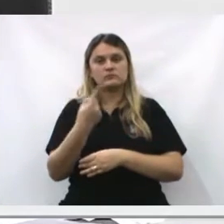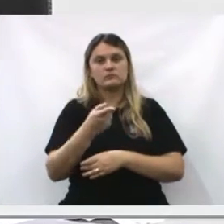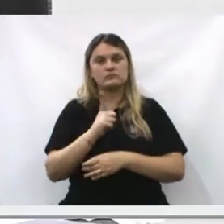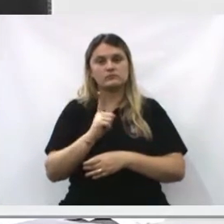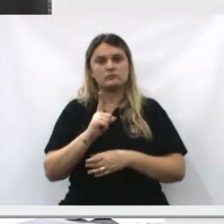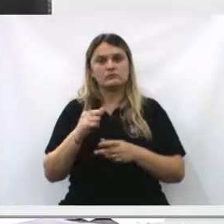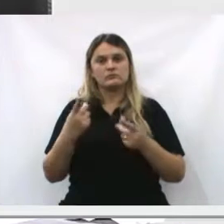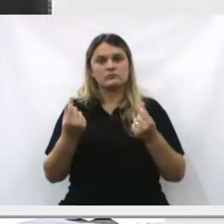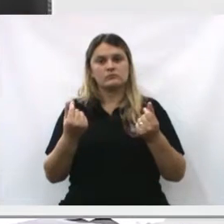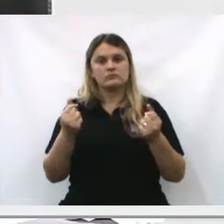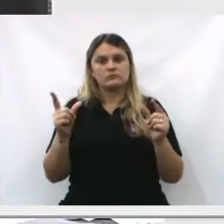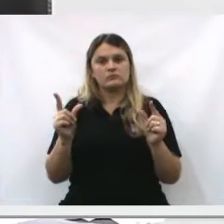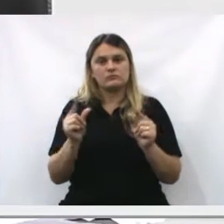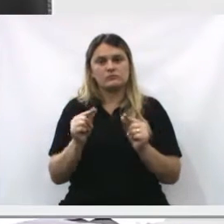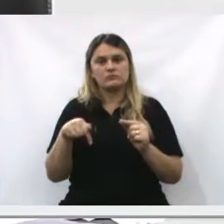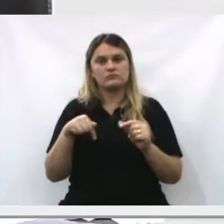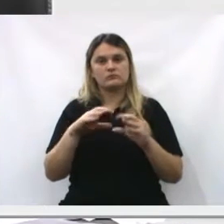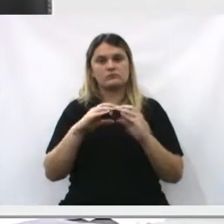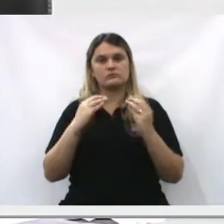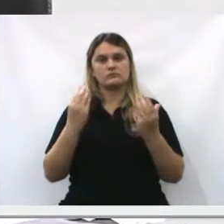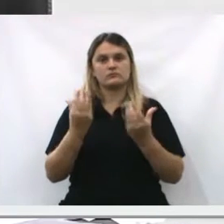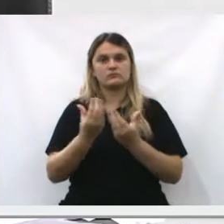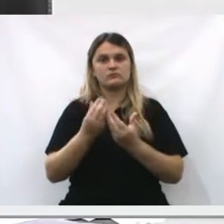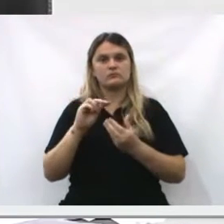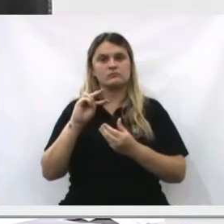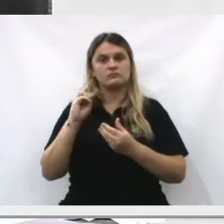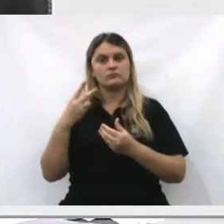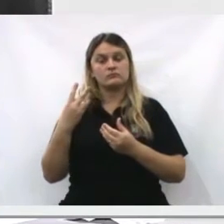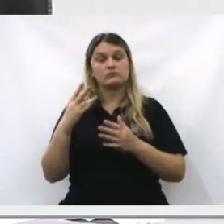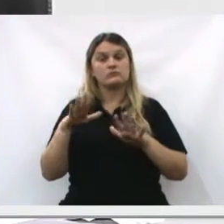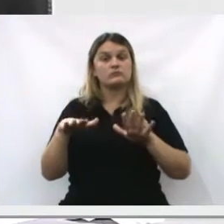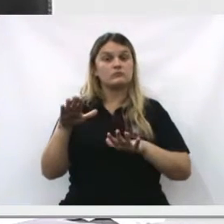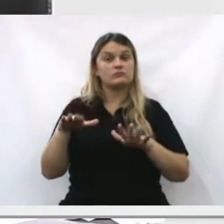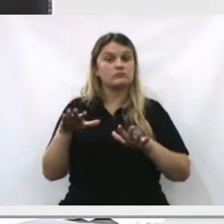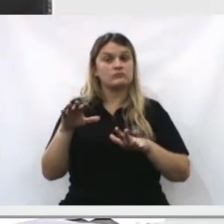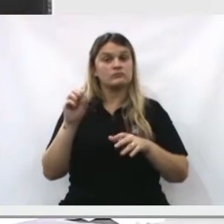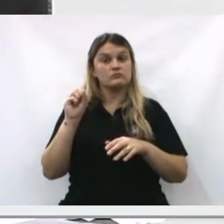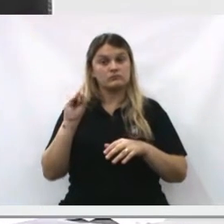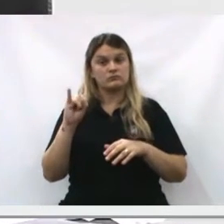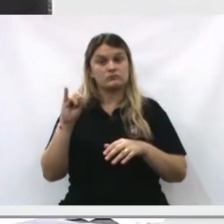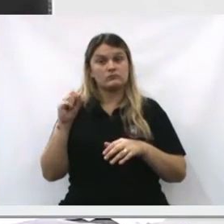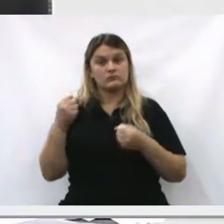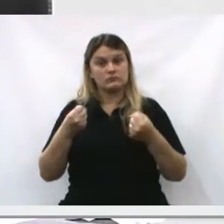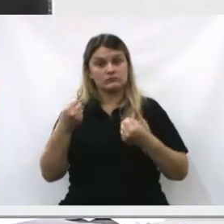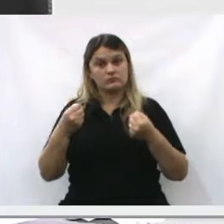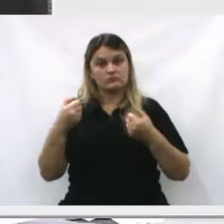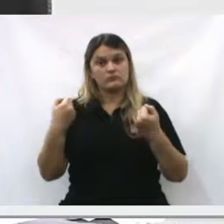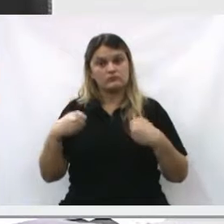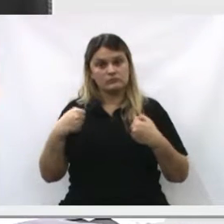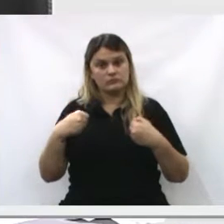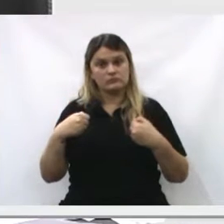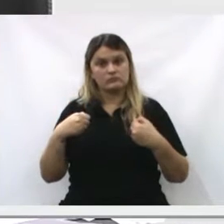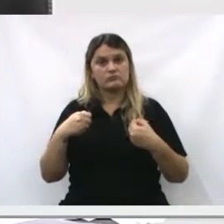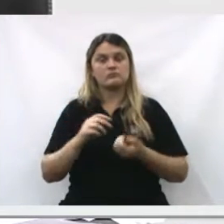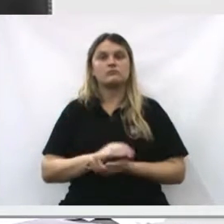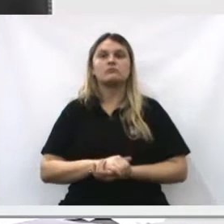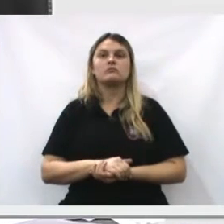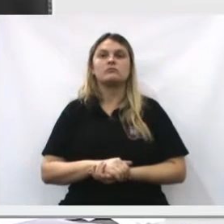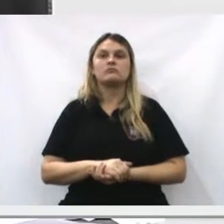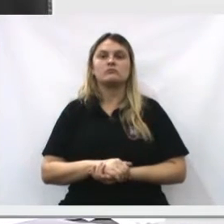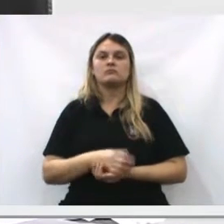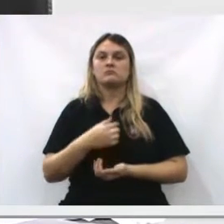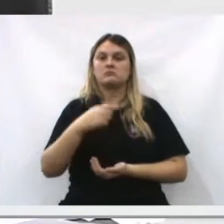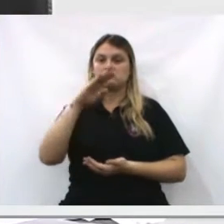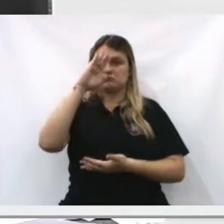Nós estamos aí com uma economia boa na Câmara de Vereadores, de repente, se é carro que está precisando.